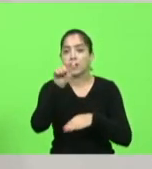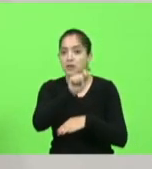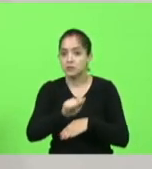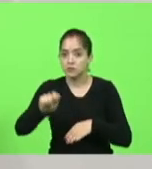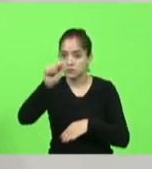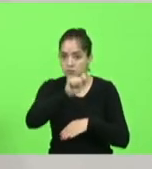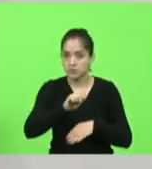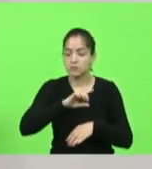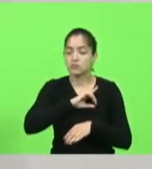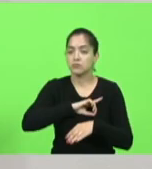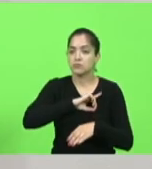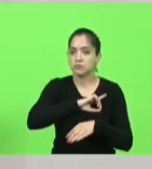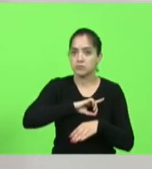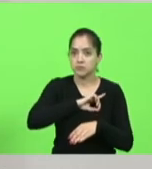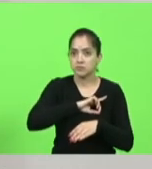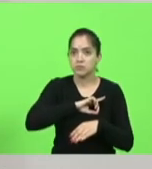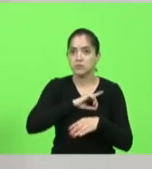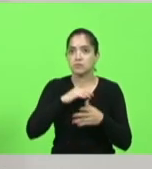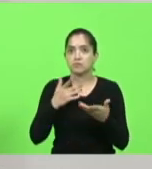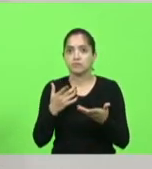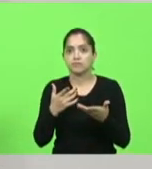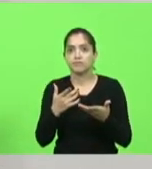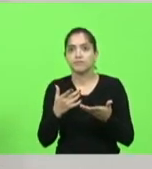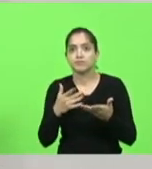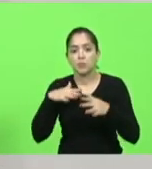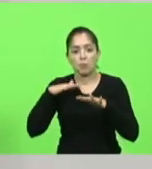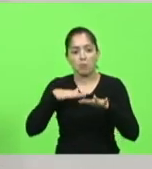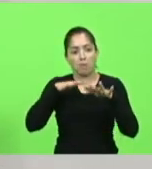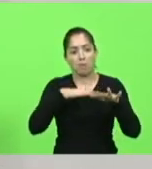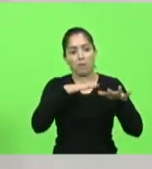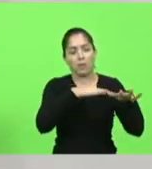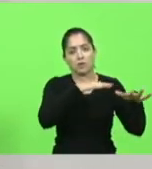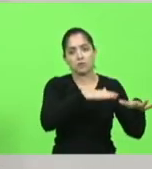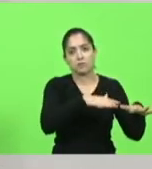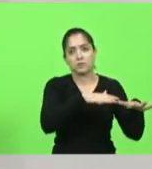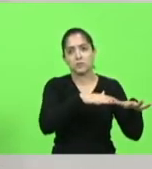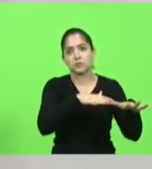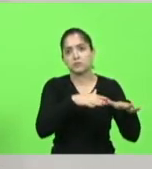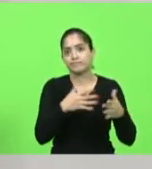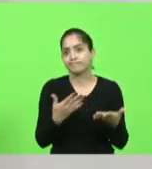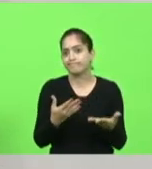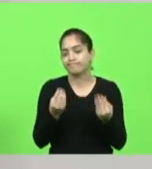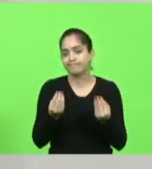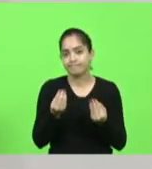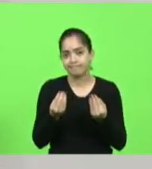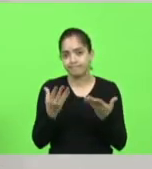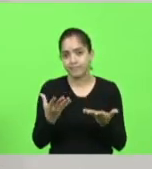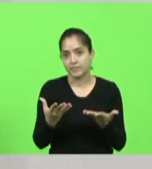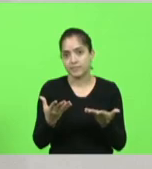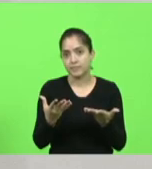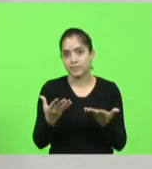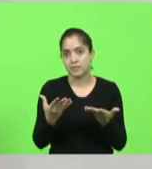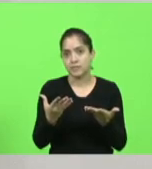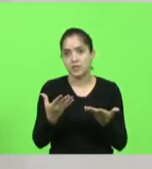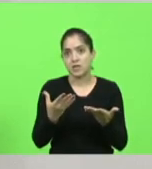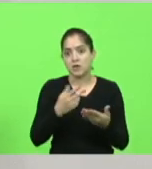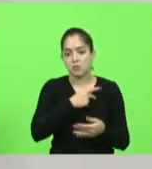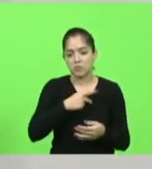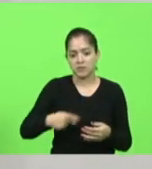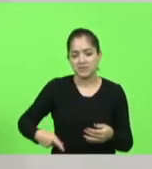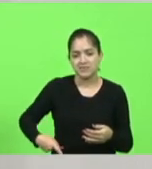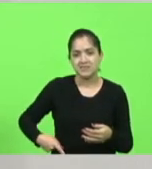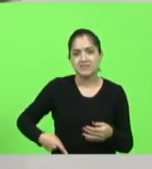delegados meio desencadeou o movimento. eu acho um absurdo um presidente de categoria dizer